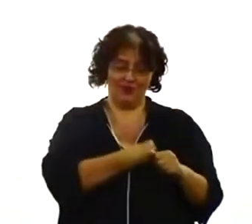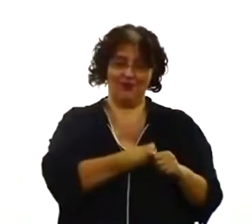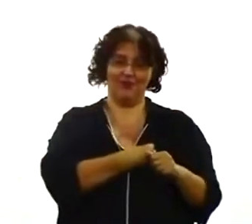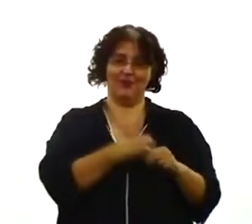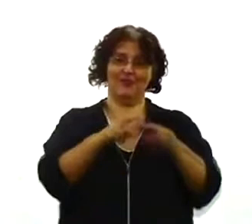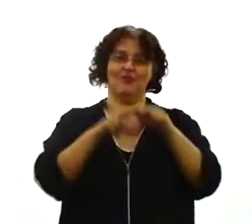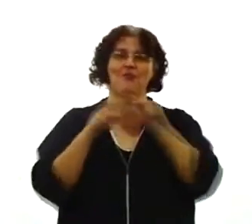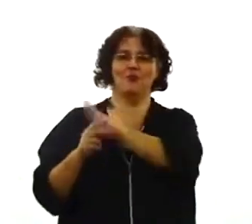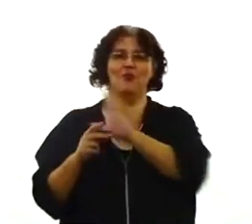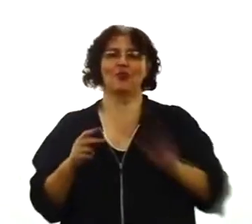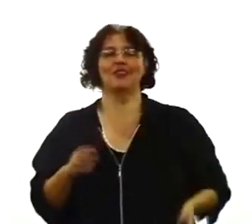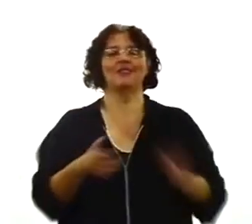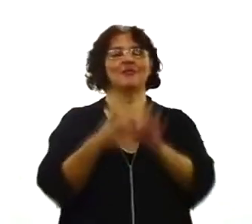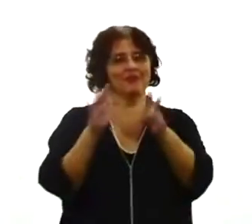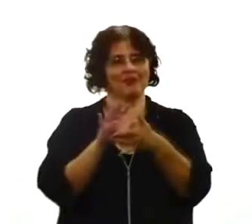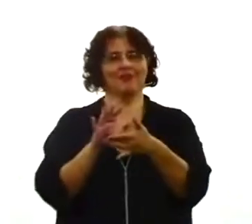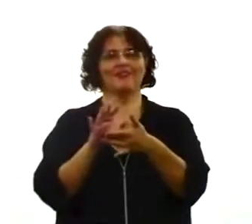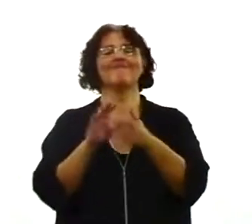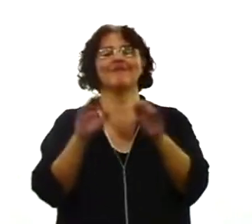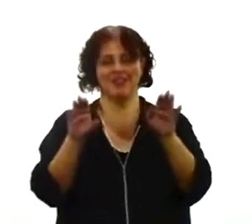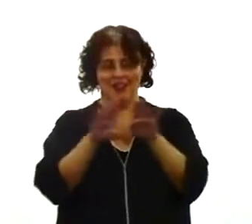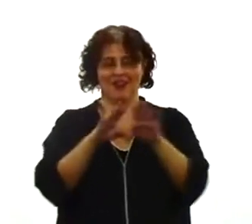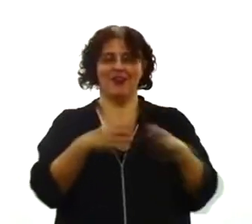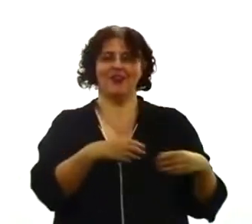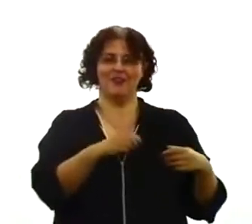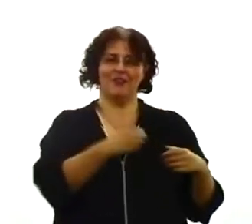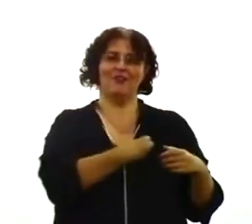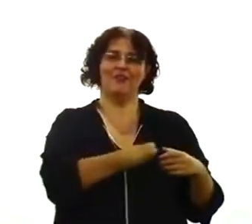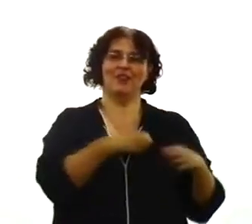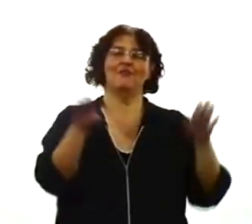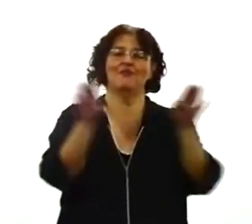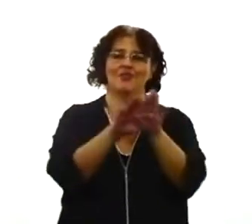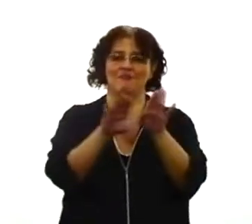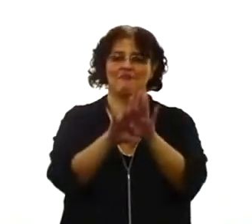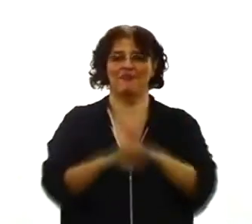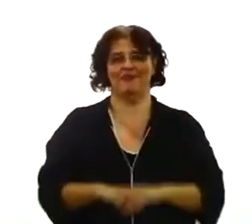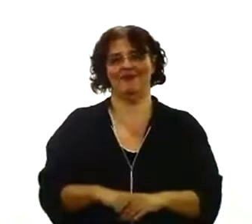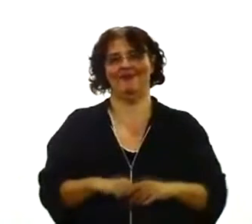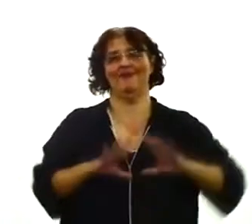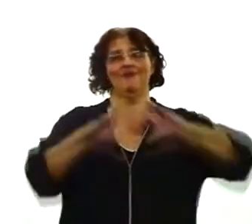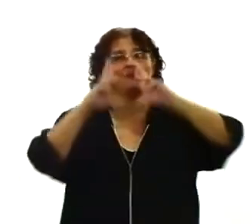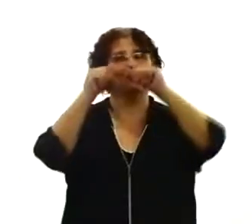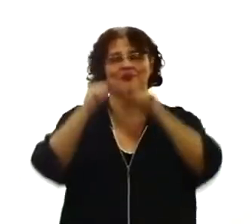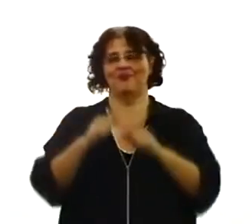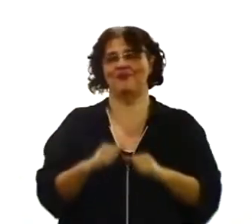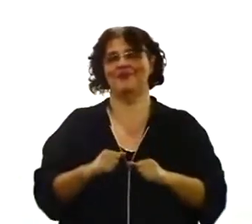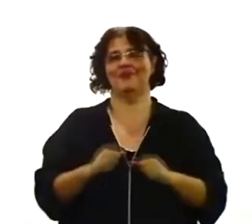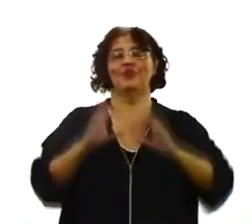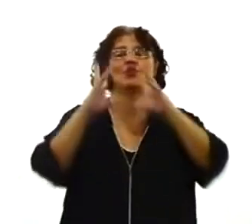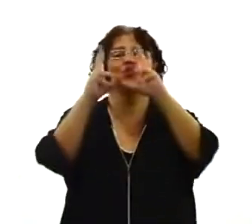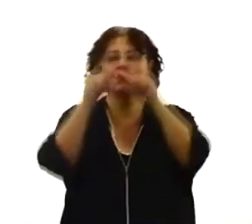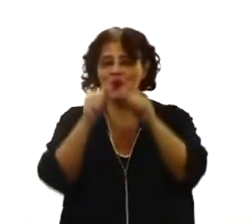fazer. Olha o que Jesus Cristo veio fazer. A vitória sobre a morte. Alcançou os filhos de Deus.